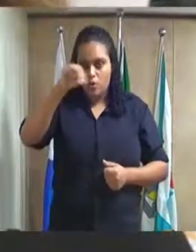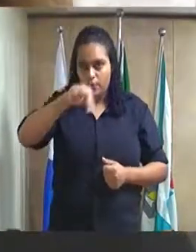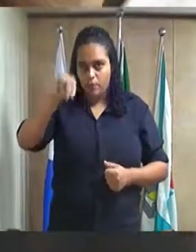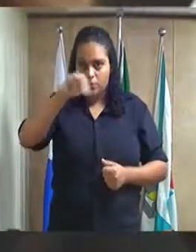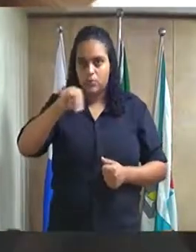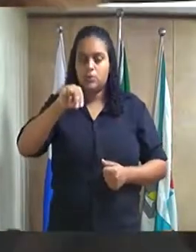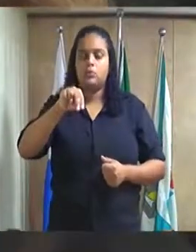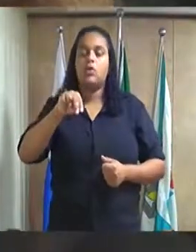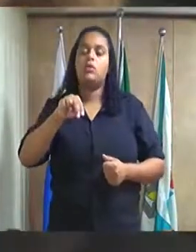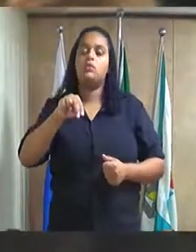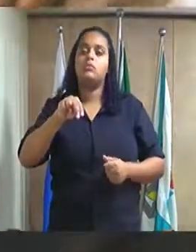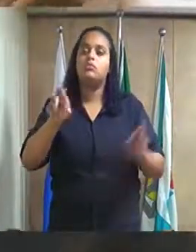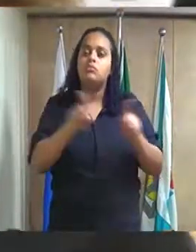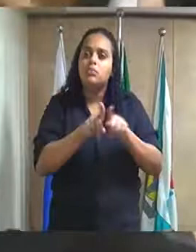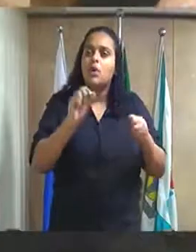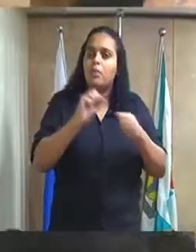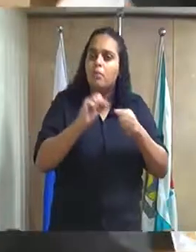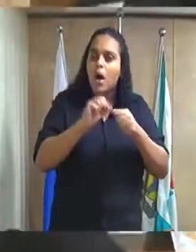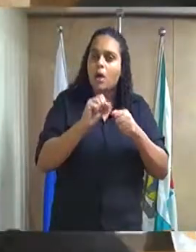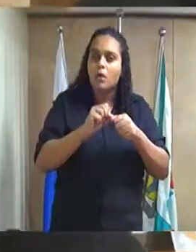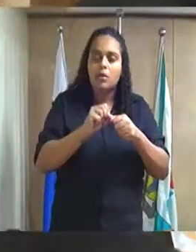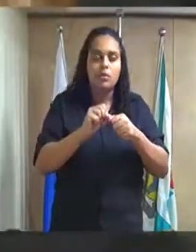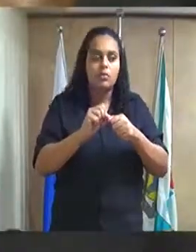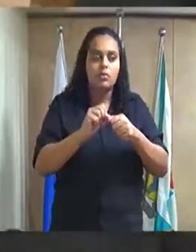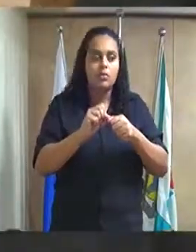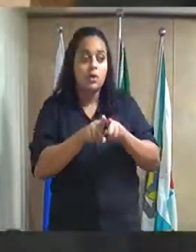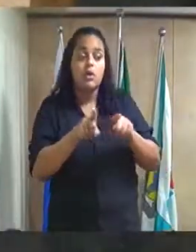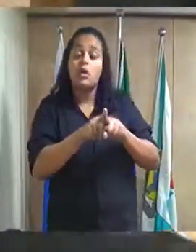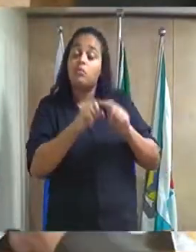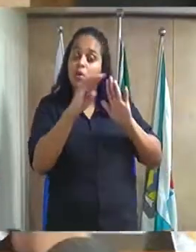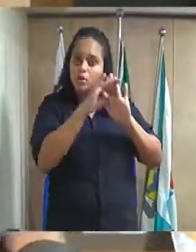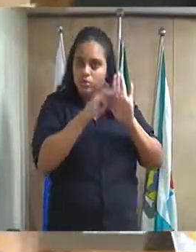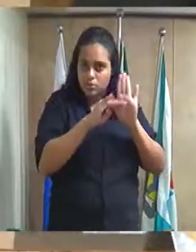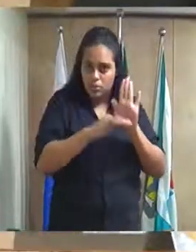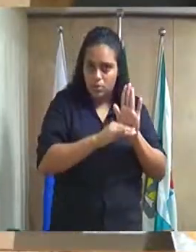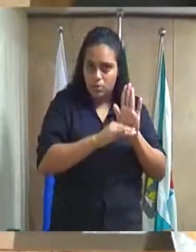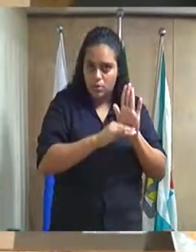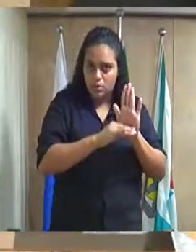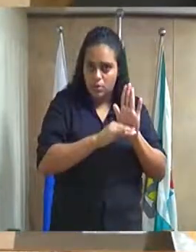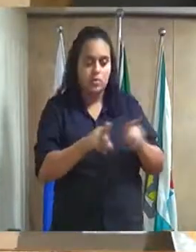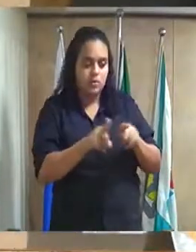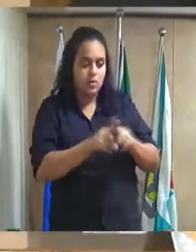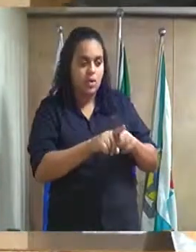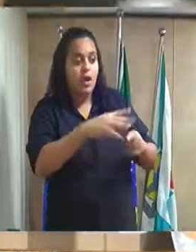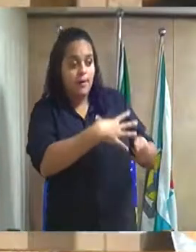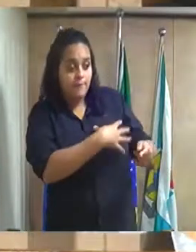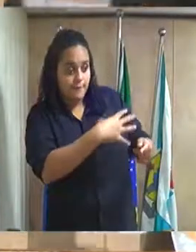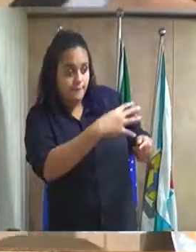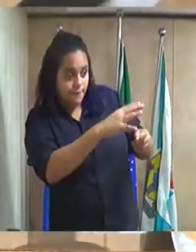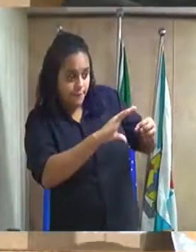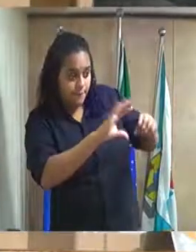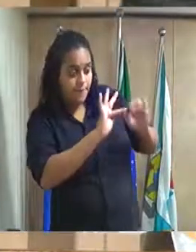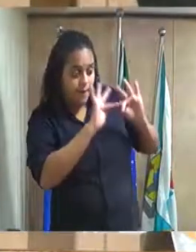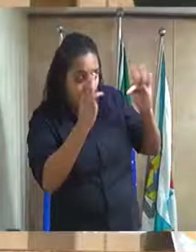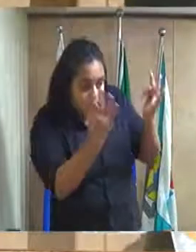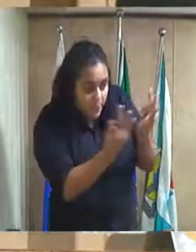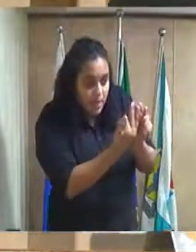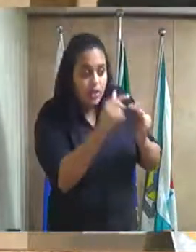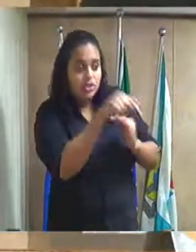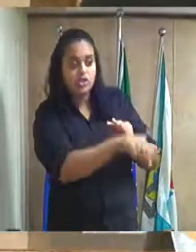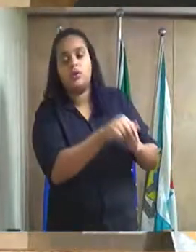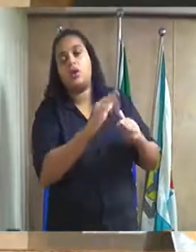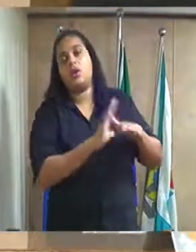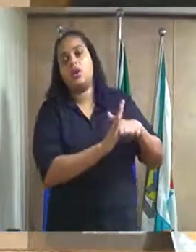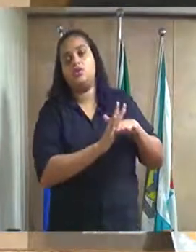Tributário para dispor sobre procedimentos de alteração do cadastro imobiliário tributário do município de Duque de